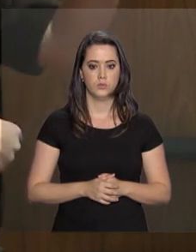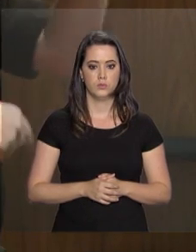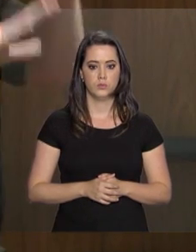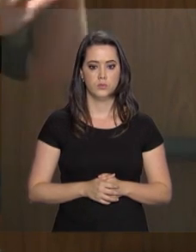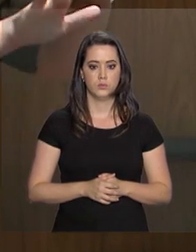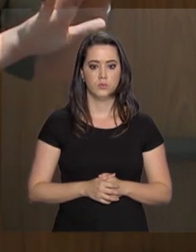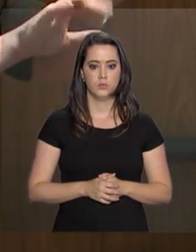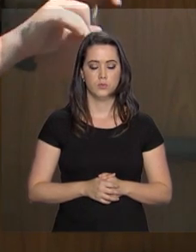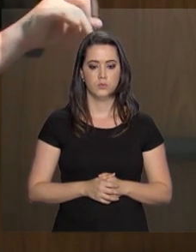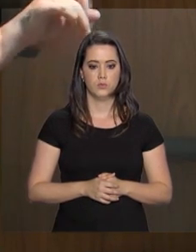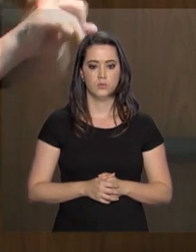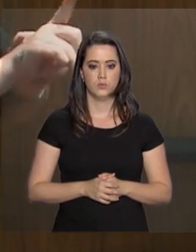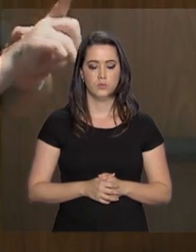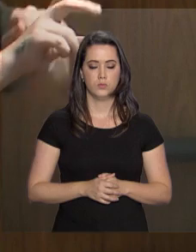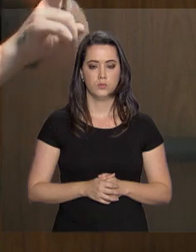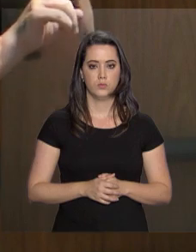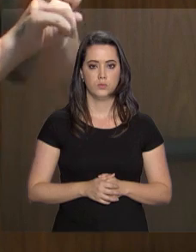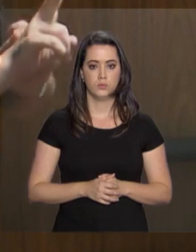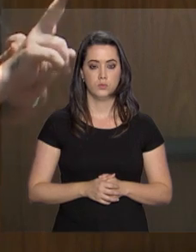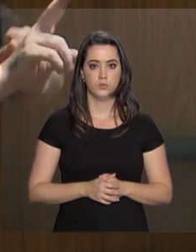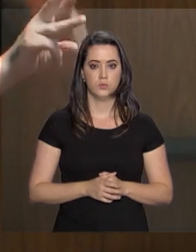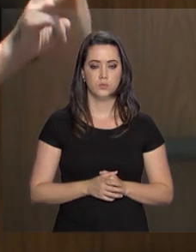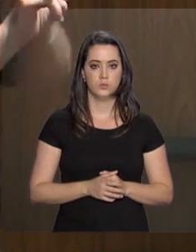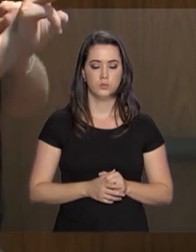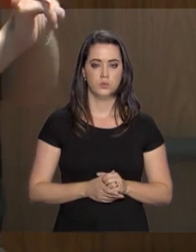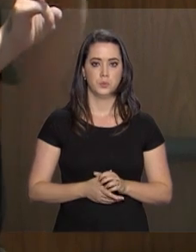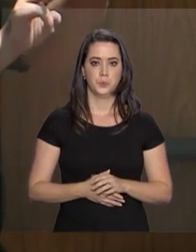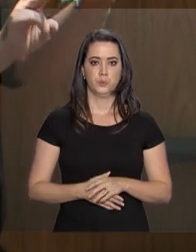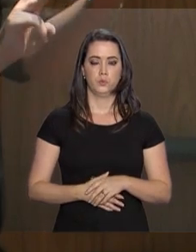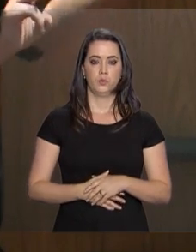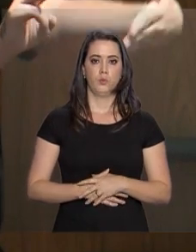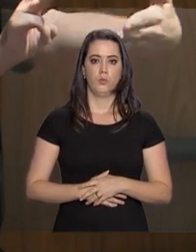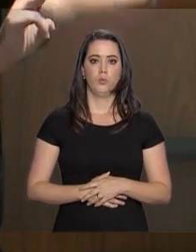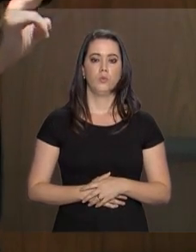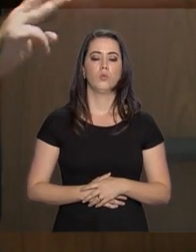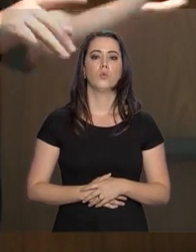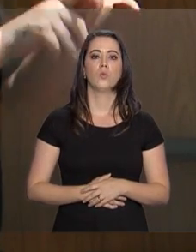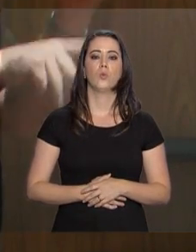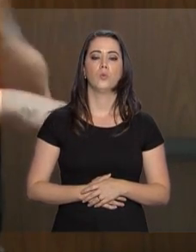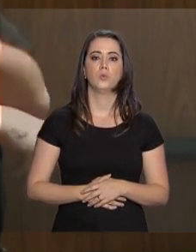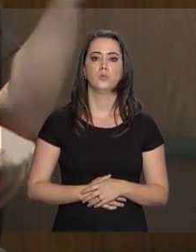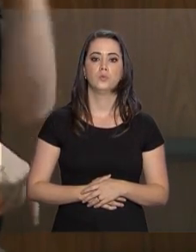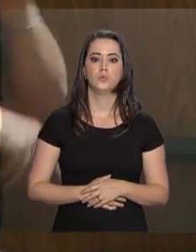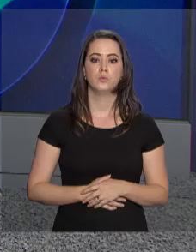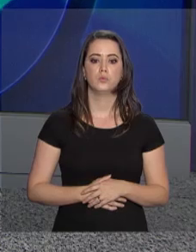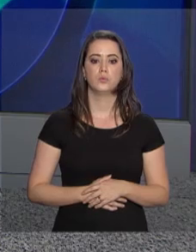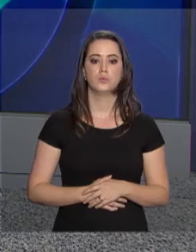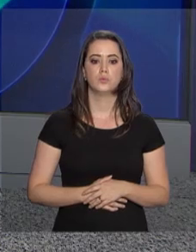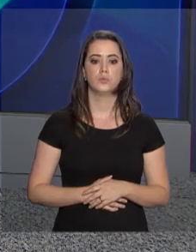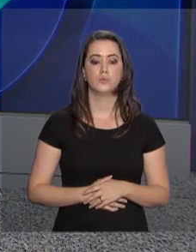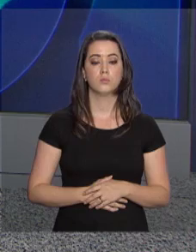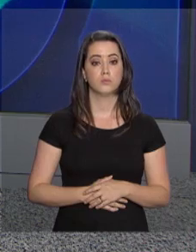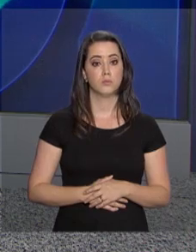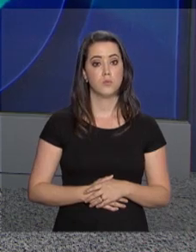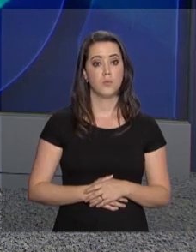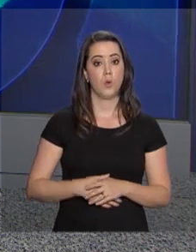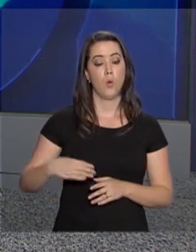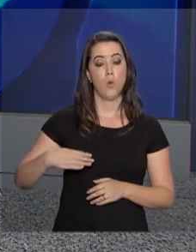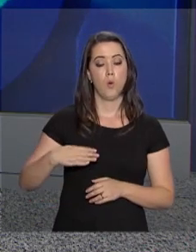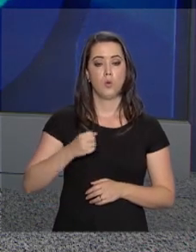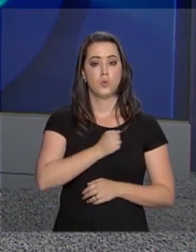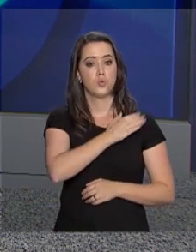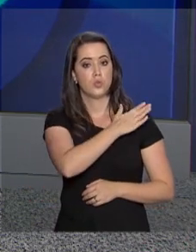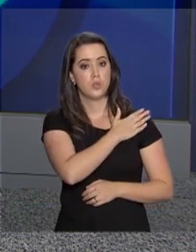meses, à nossa frente, nós temos 10 anos de crescimento sustentável pela frente. O general